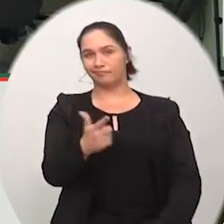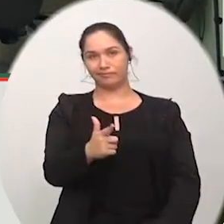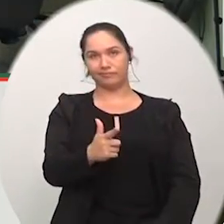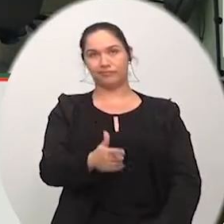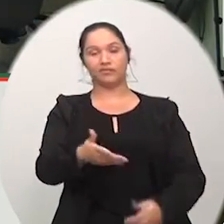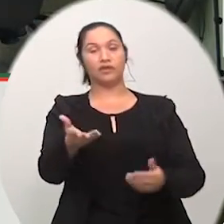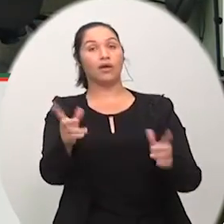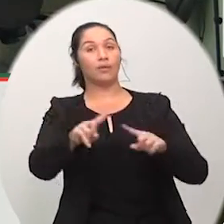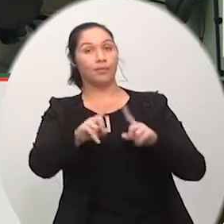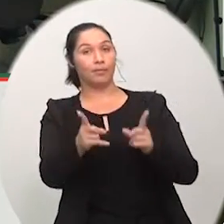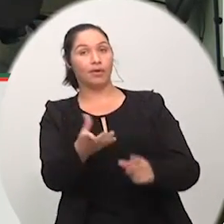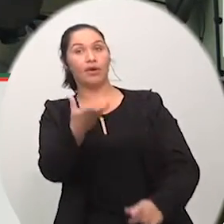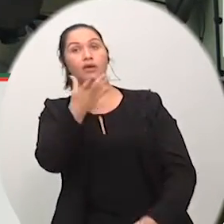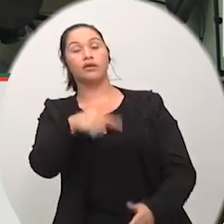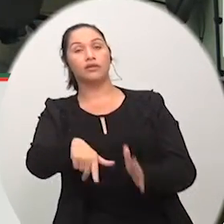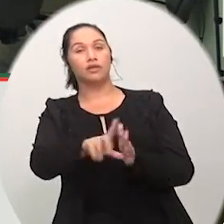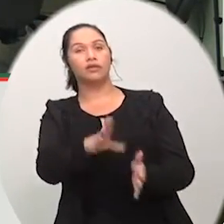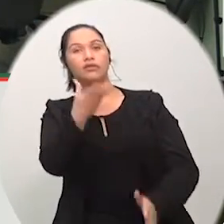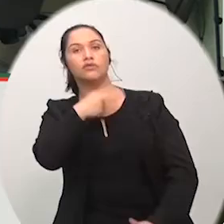Júlio Kaminski.